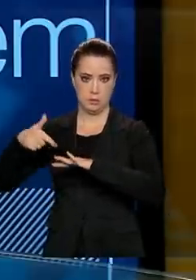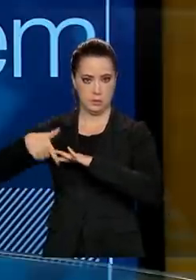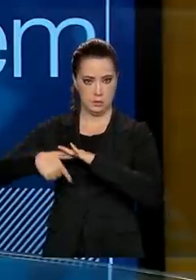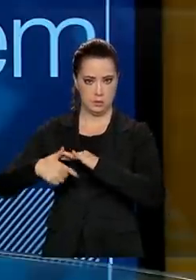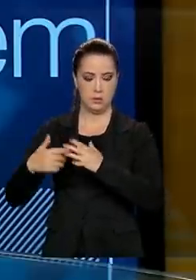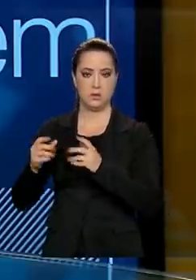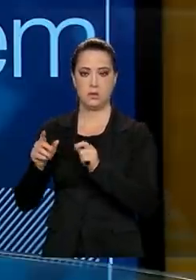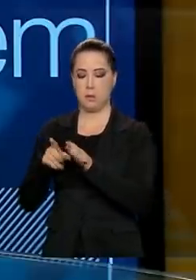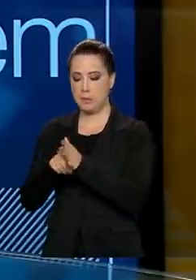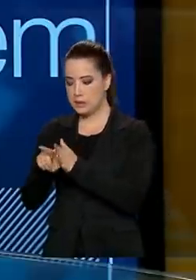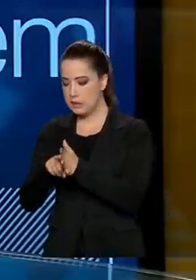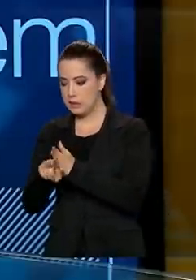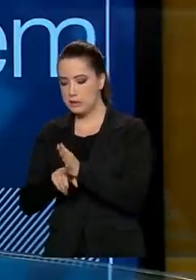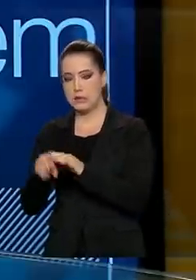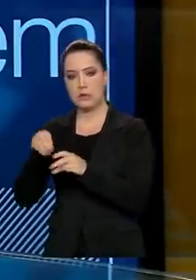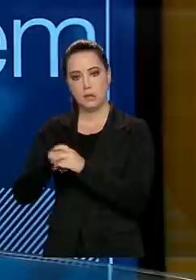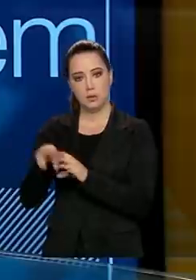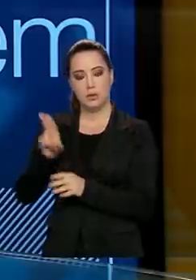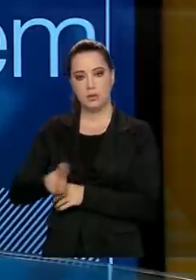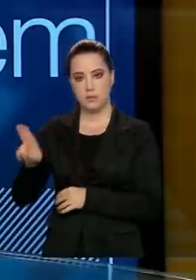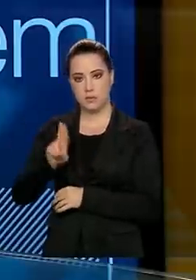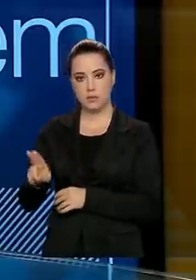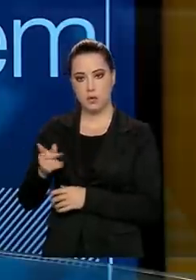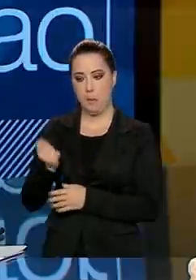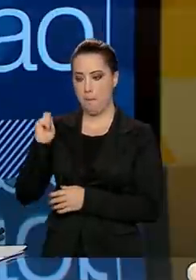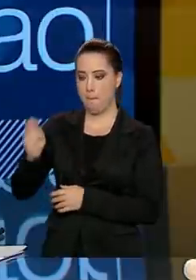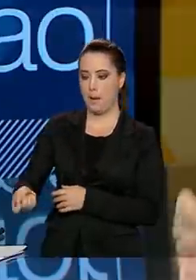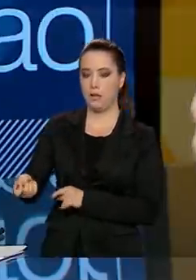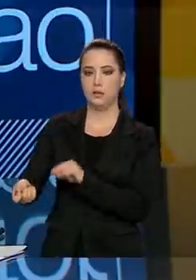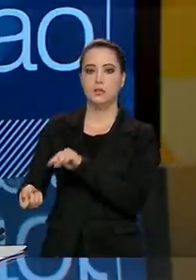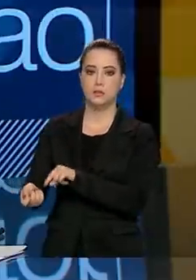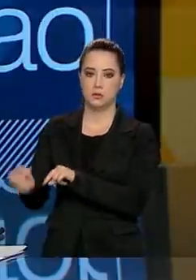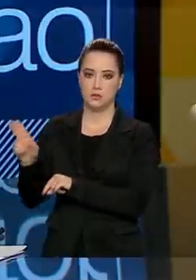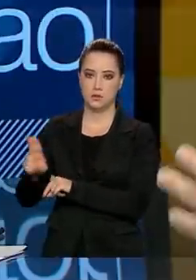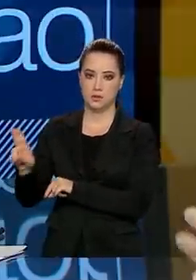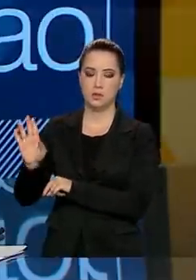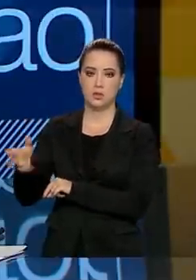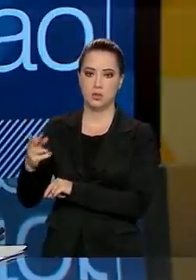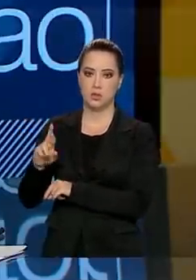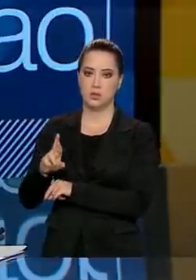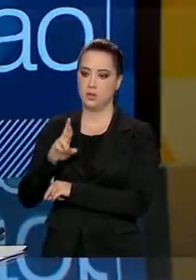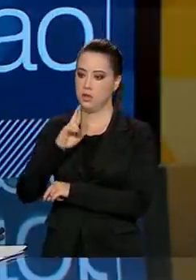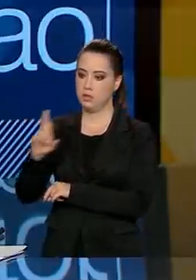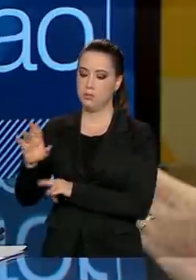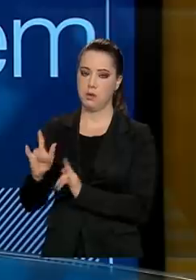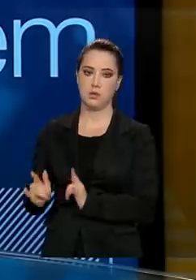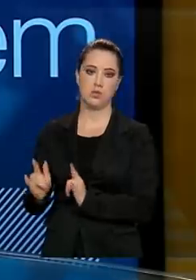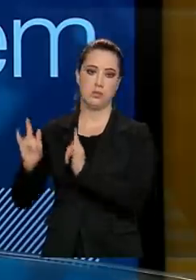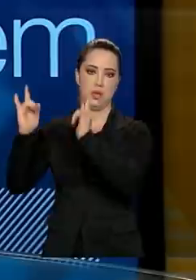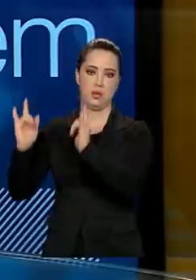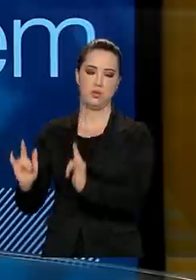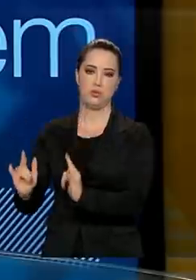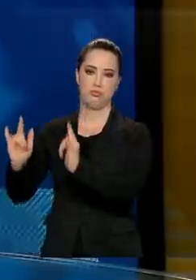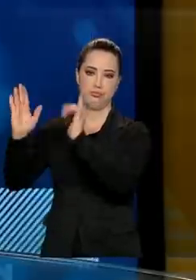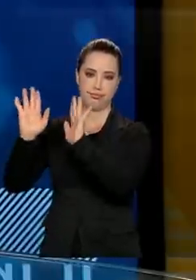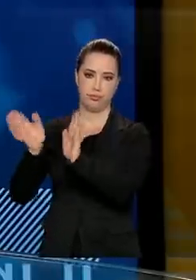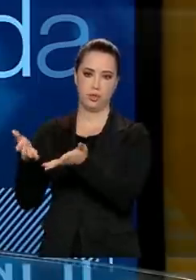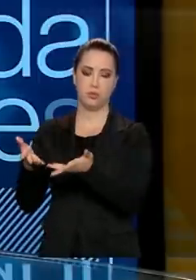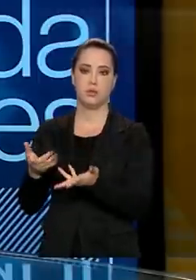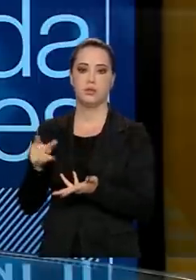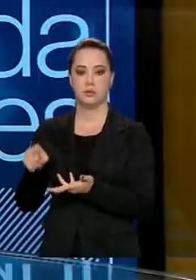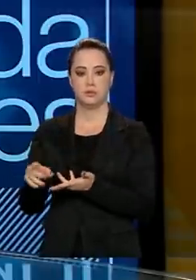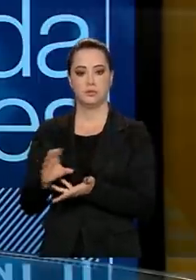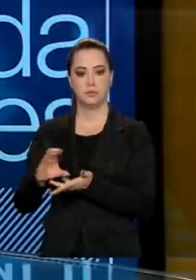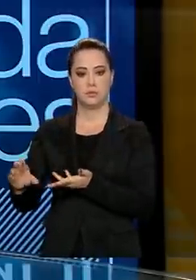fazem pesquisa na universidade aportam recursos na universidade e você já tem ali prédios. Várias universidades já têm isso,